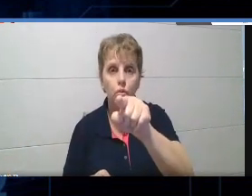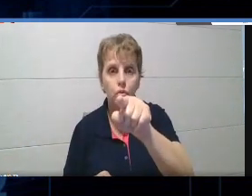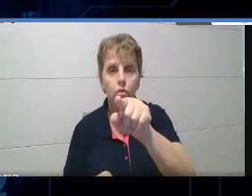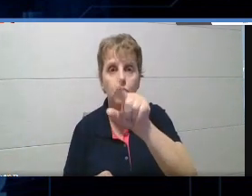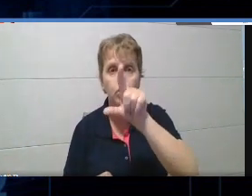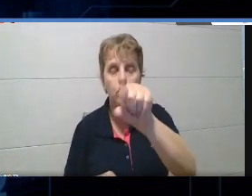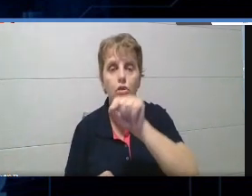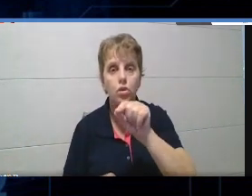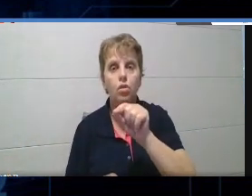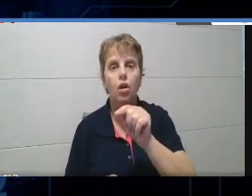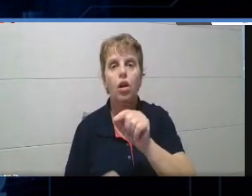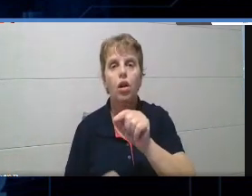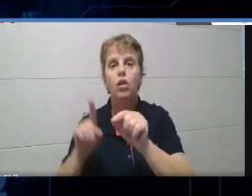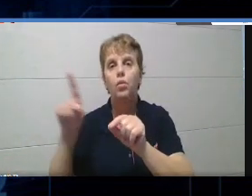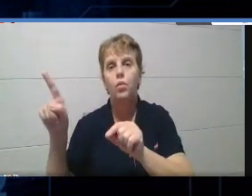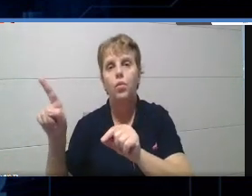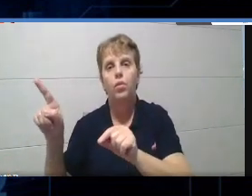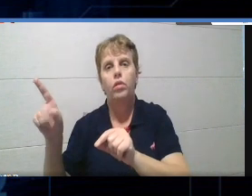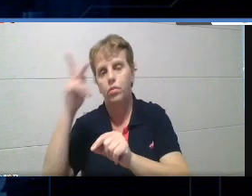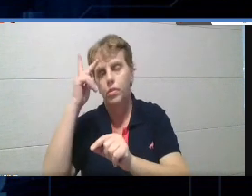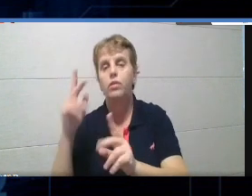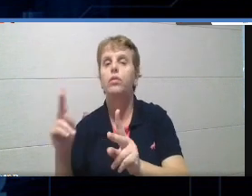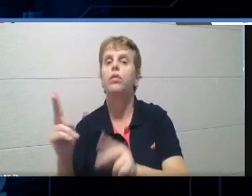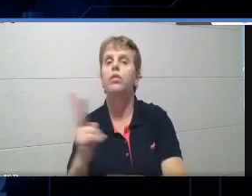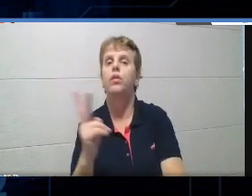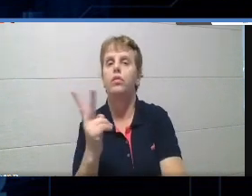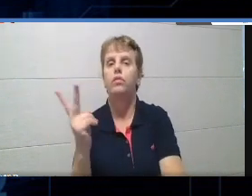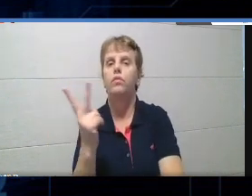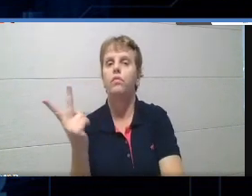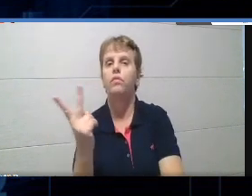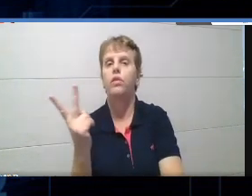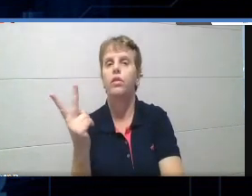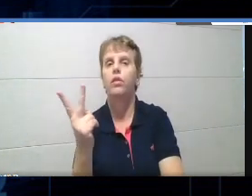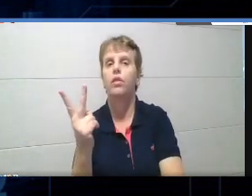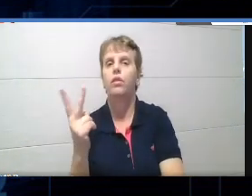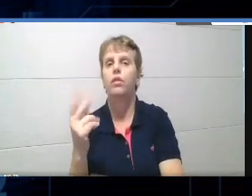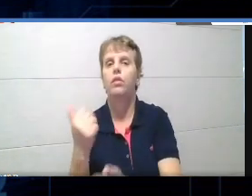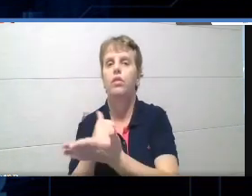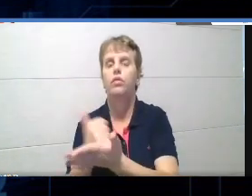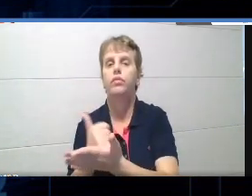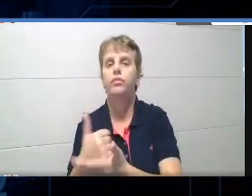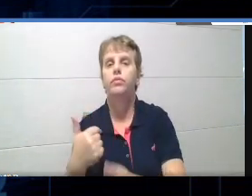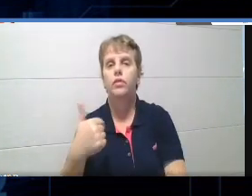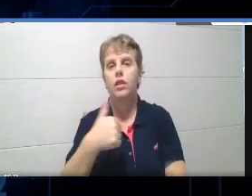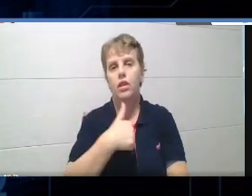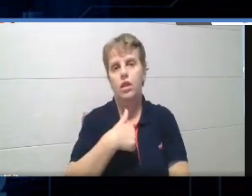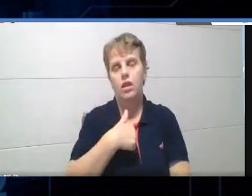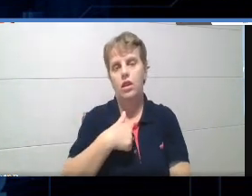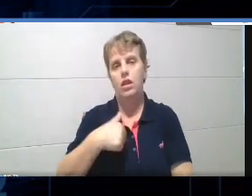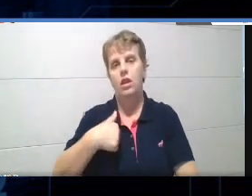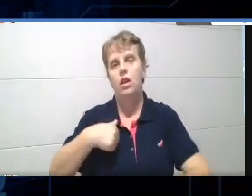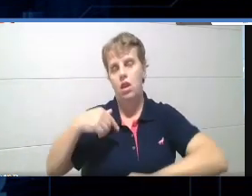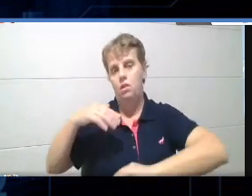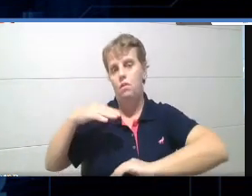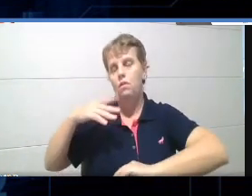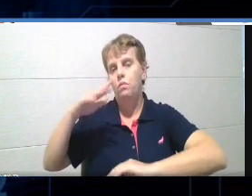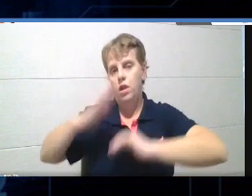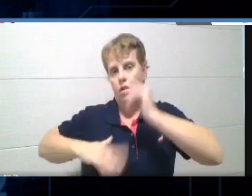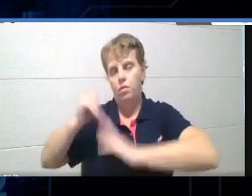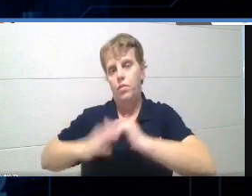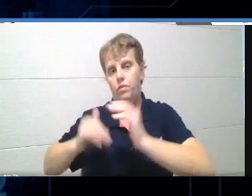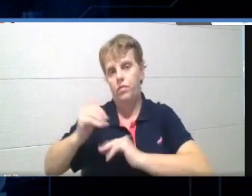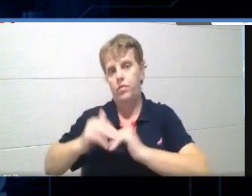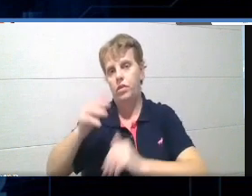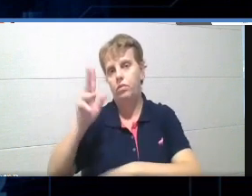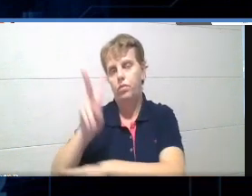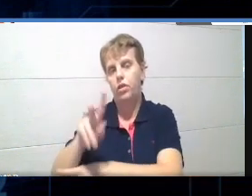profissão duas vezes com o seu colega. Então, digamos que eu era, né, a jardineira, a minha profissão era jardineira, e eu tinha essa tabela preenchida.